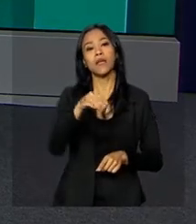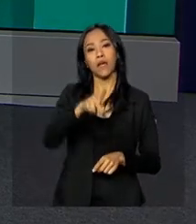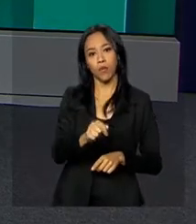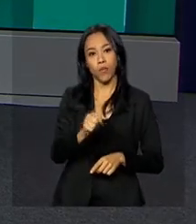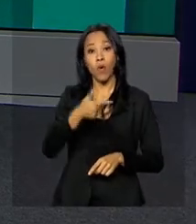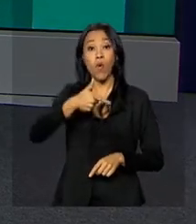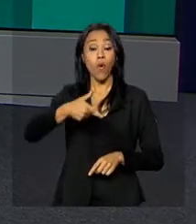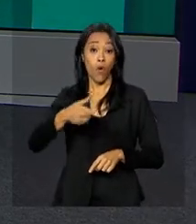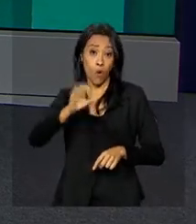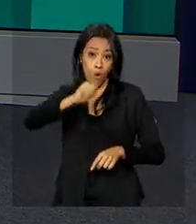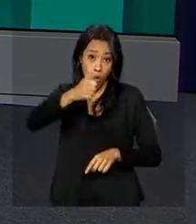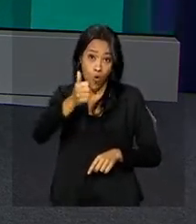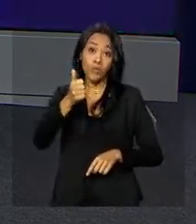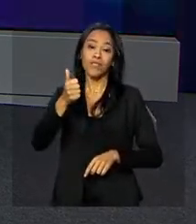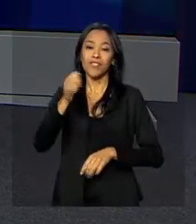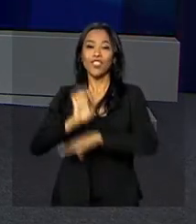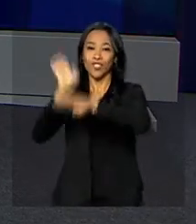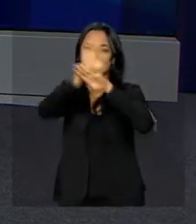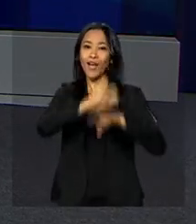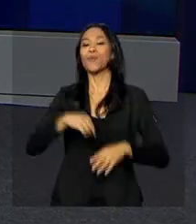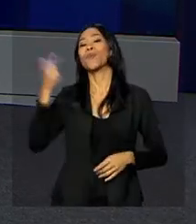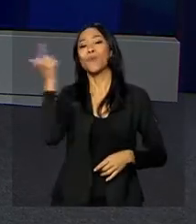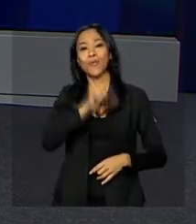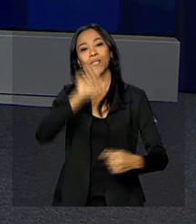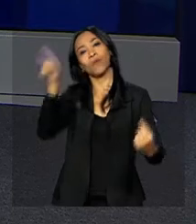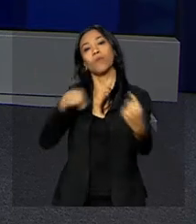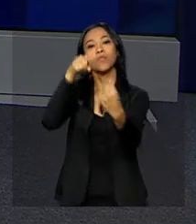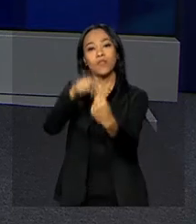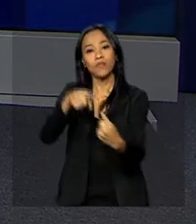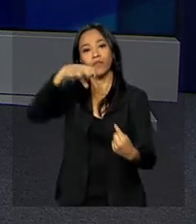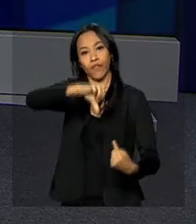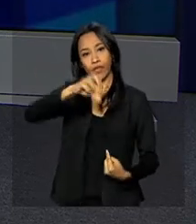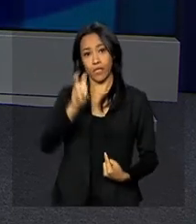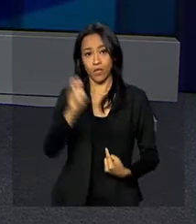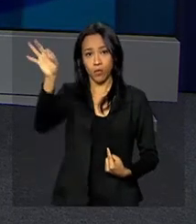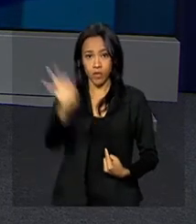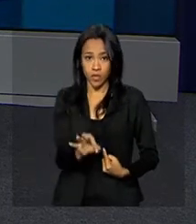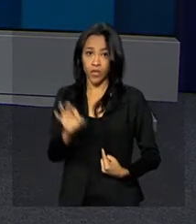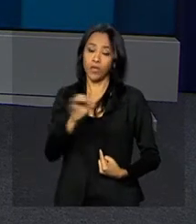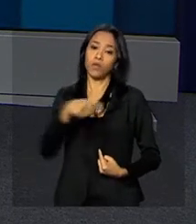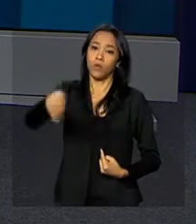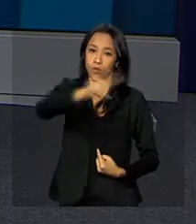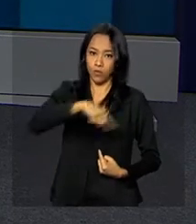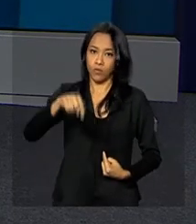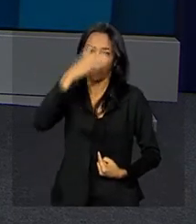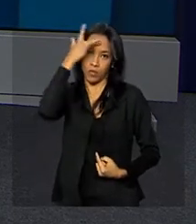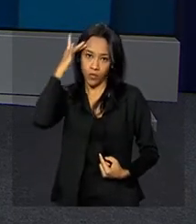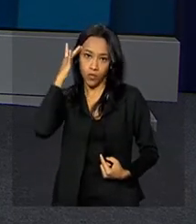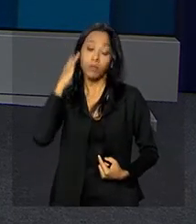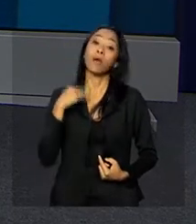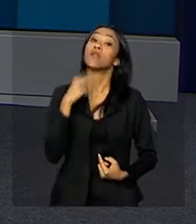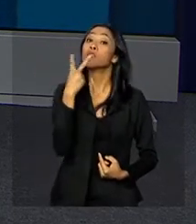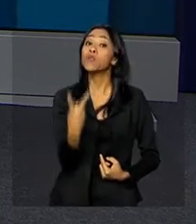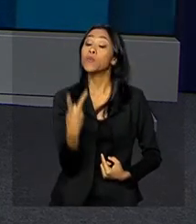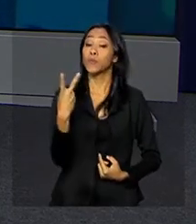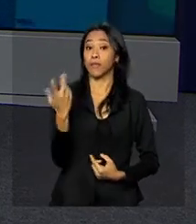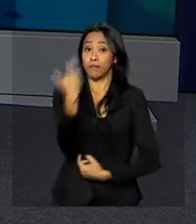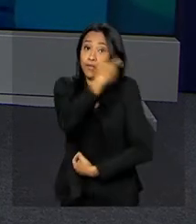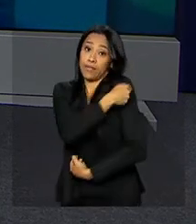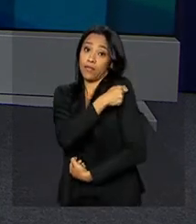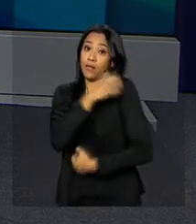meta do Ministério da Saúde de vacinar pelo menos 95% do público-alvo para as duas vacinas. Até agora,